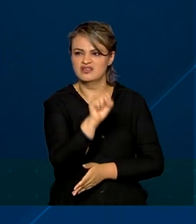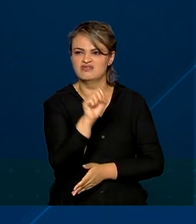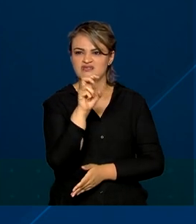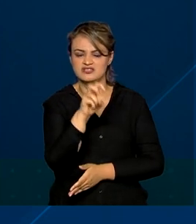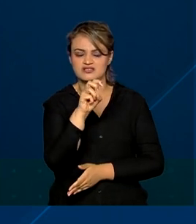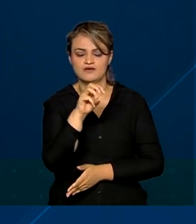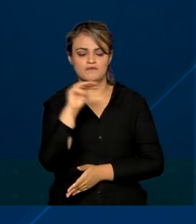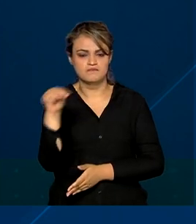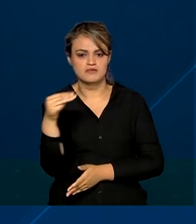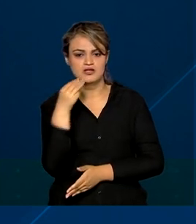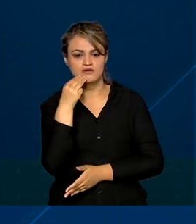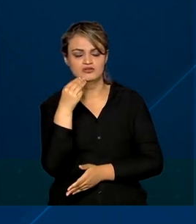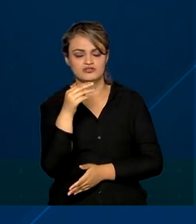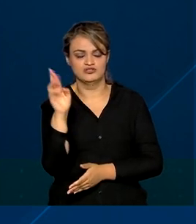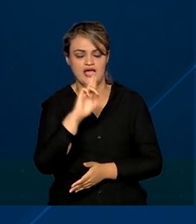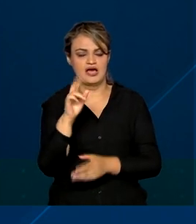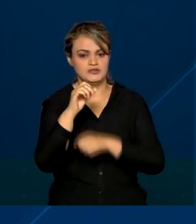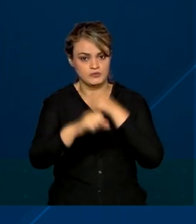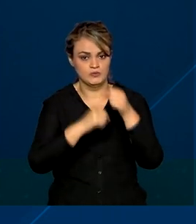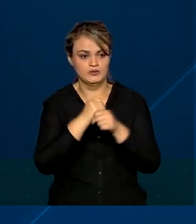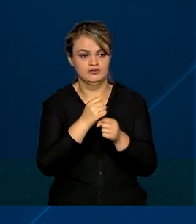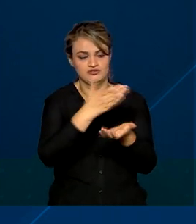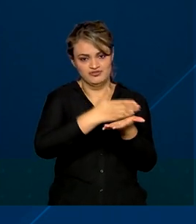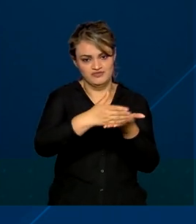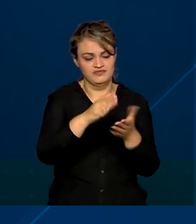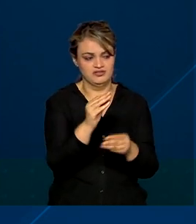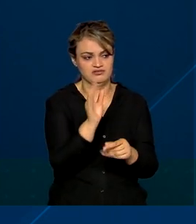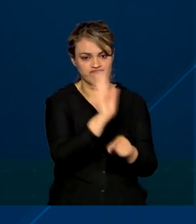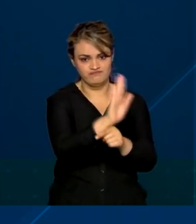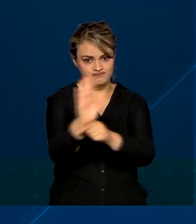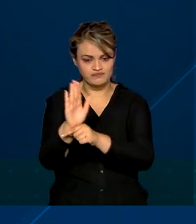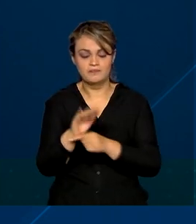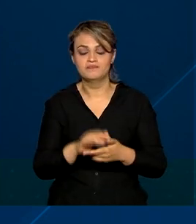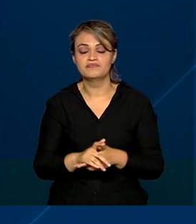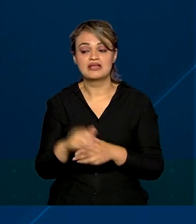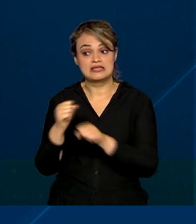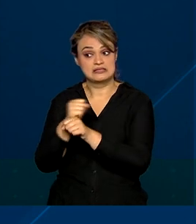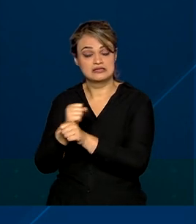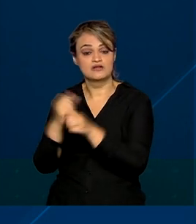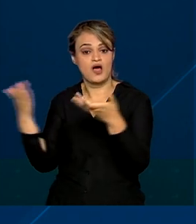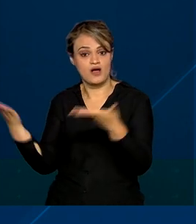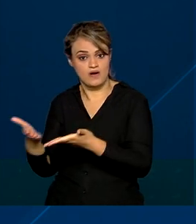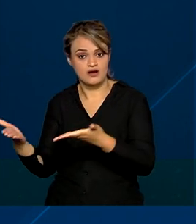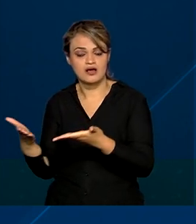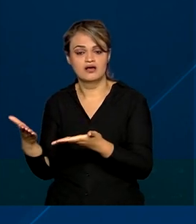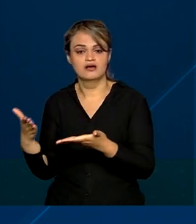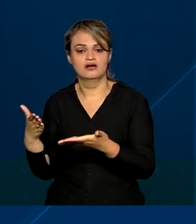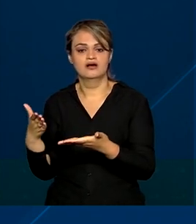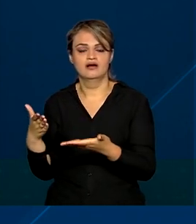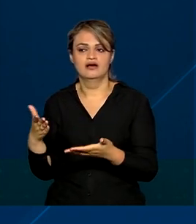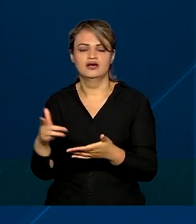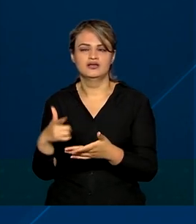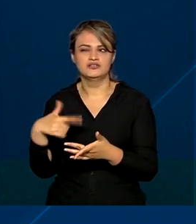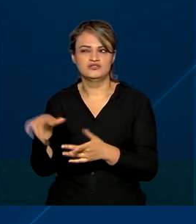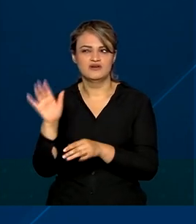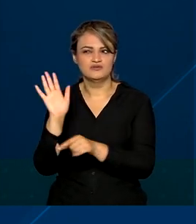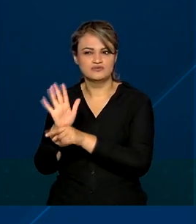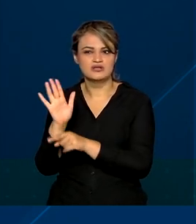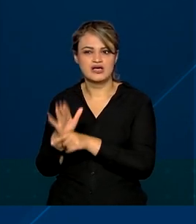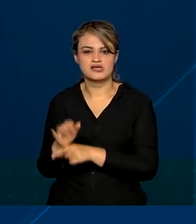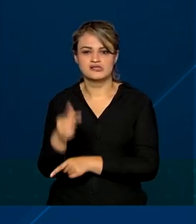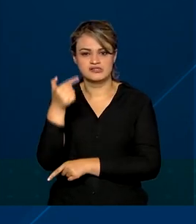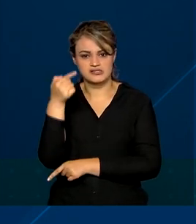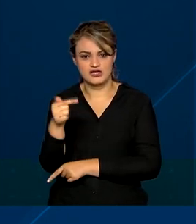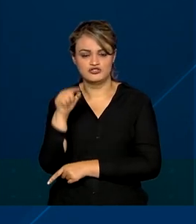por ano. E este ano, nós devemos contemplar mais de